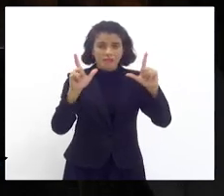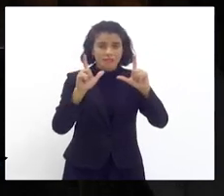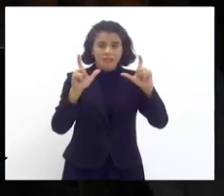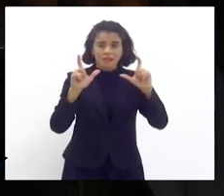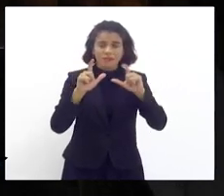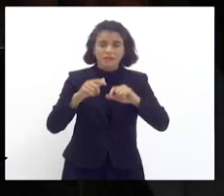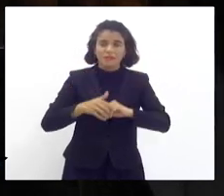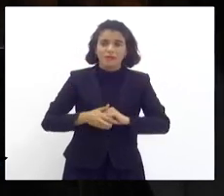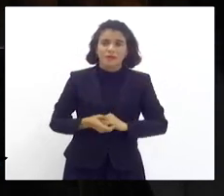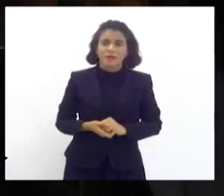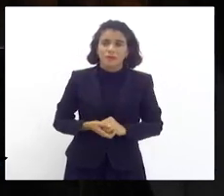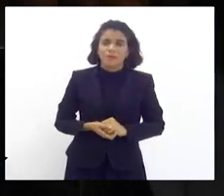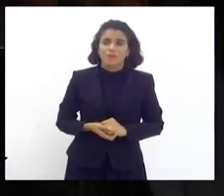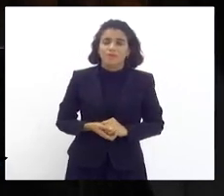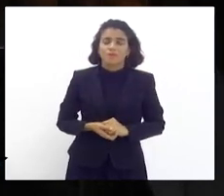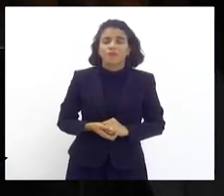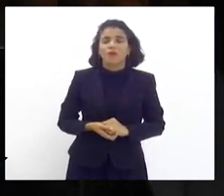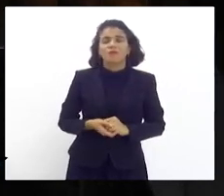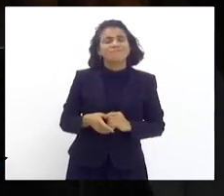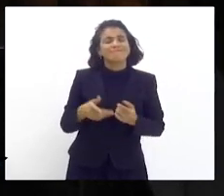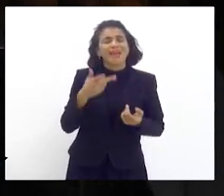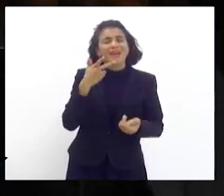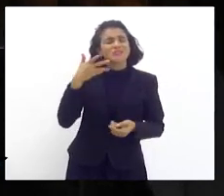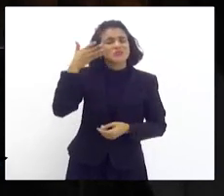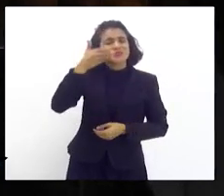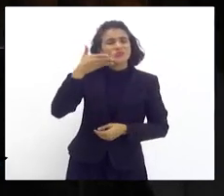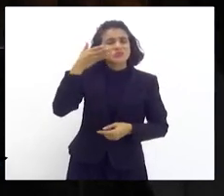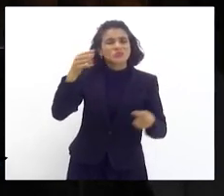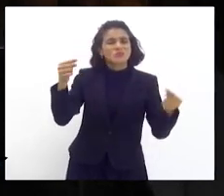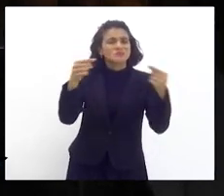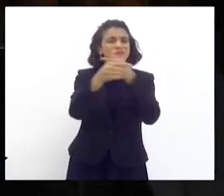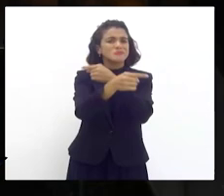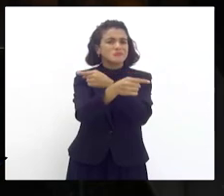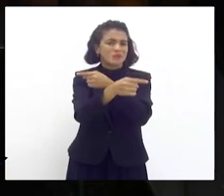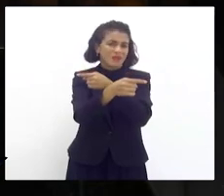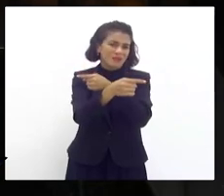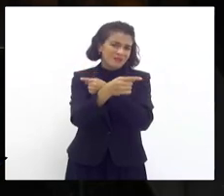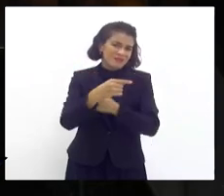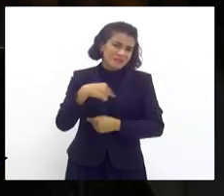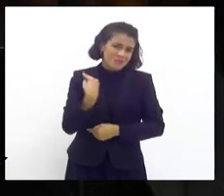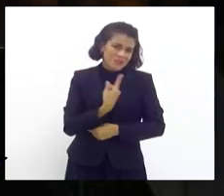essas contradições que nós temos